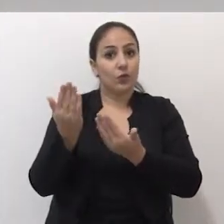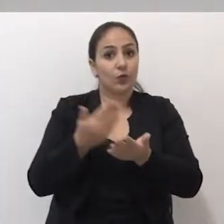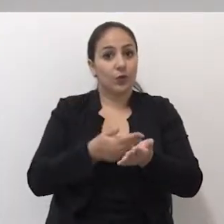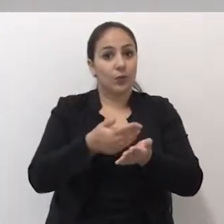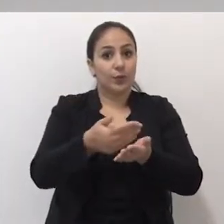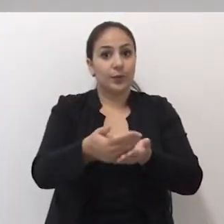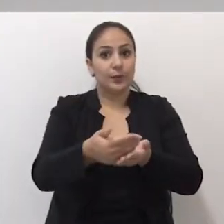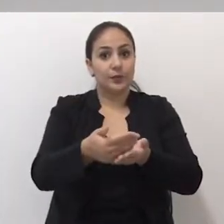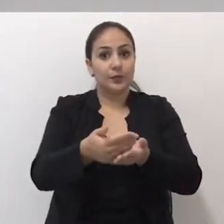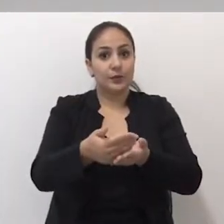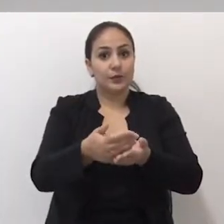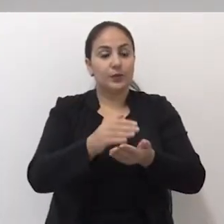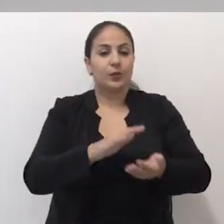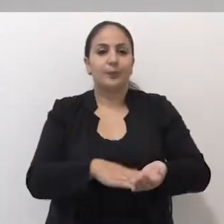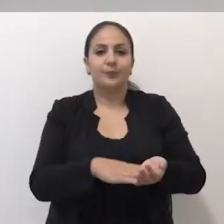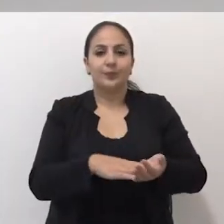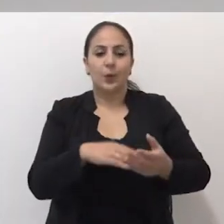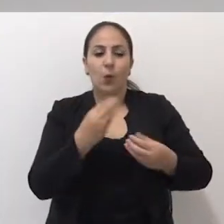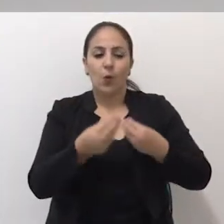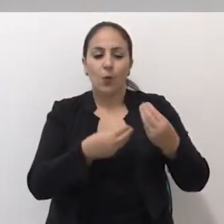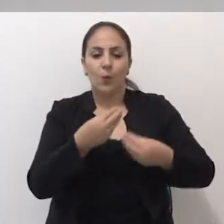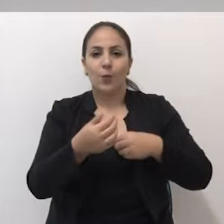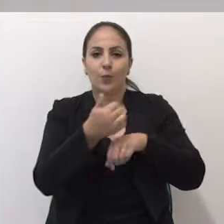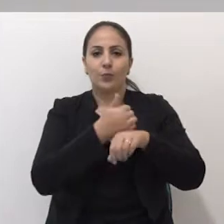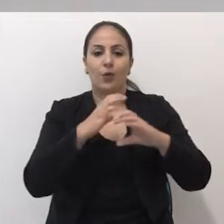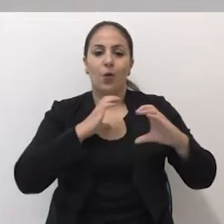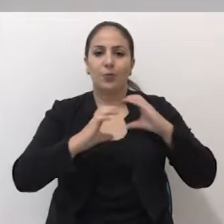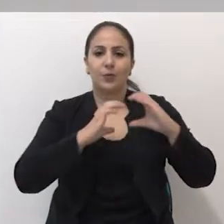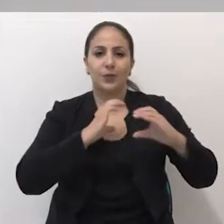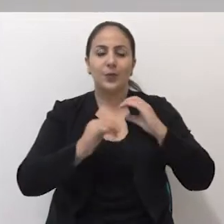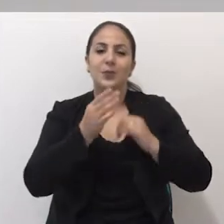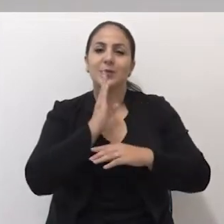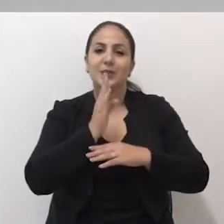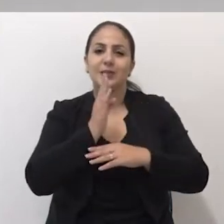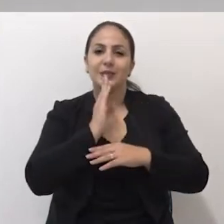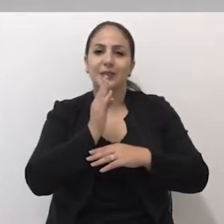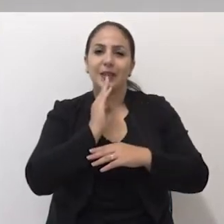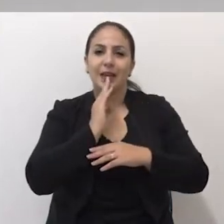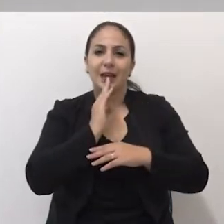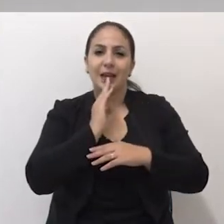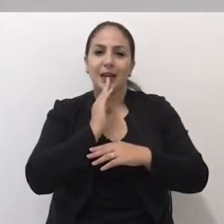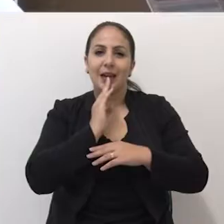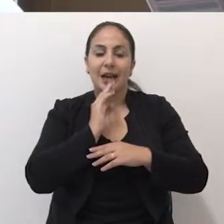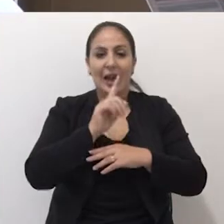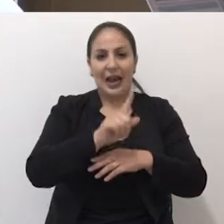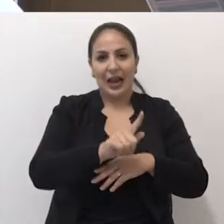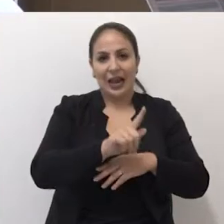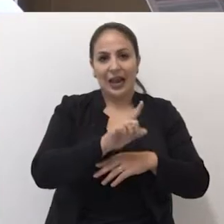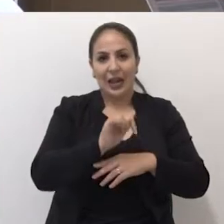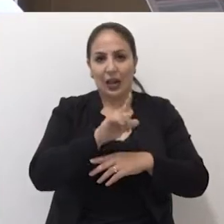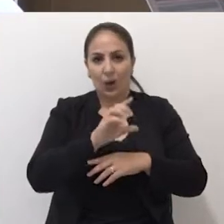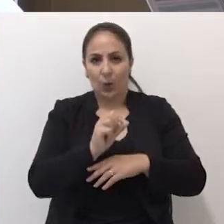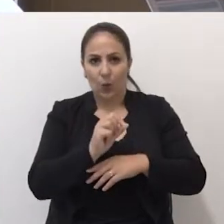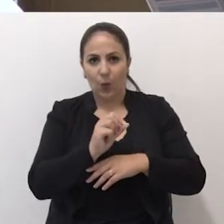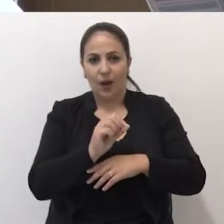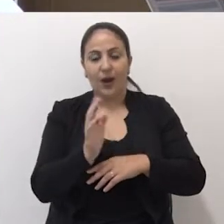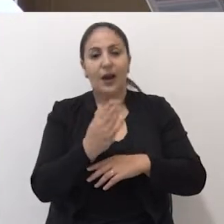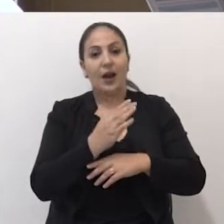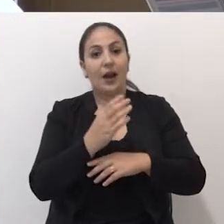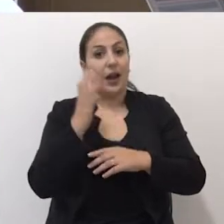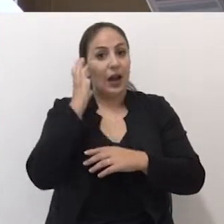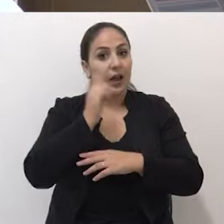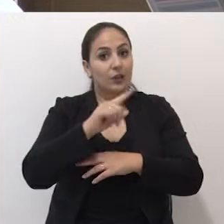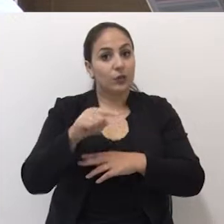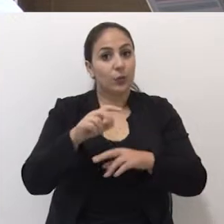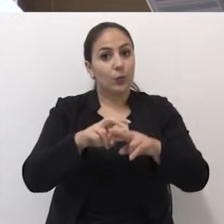iniciou sua carreira de comunicador, ficando conhecido como o galo do rádio. Por isso, João dos Santos